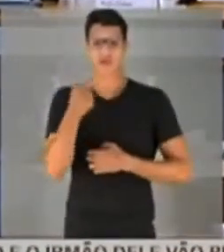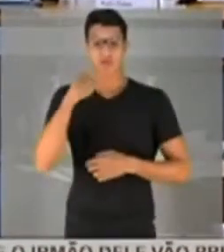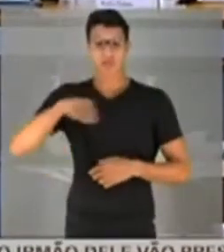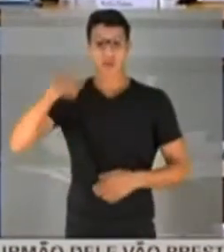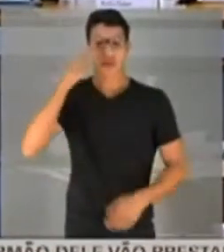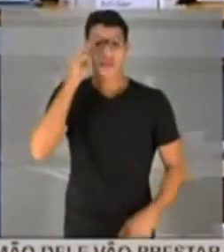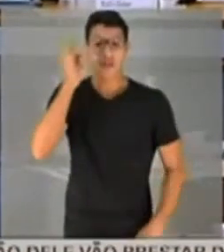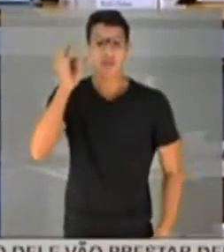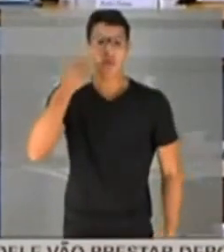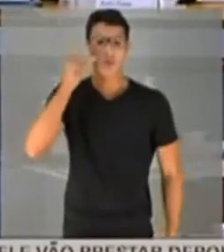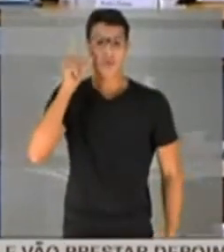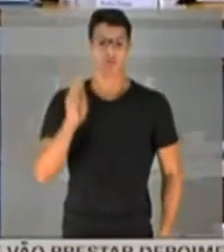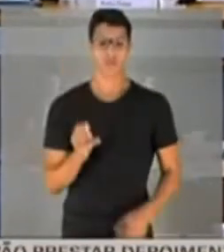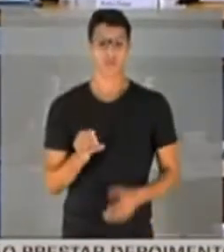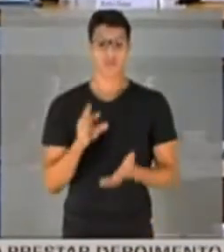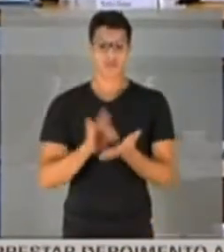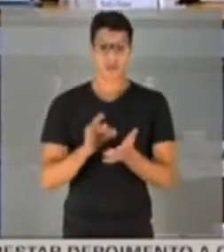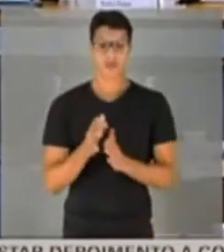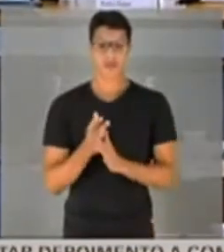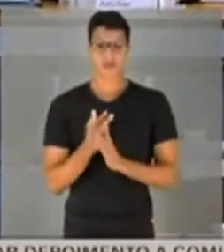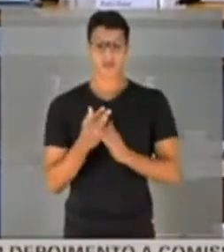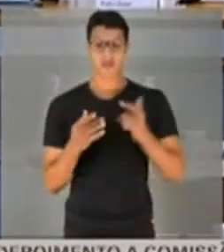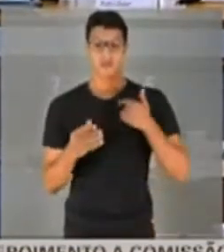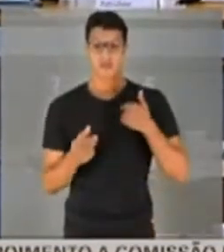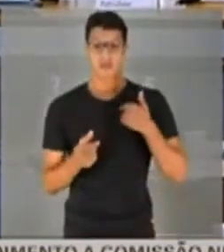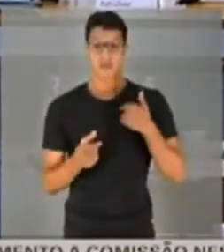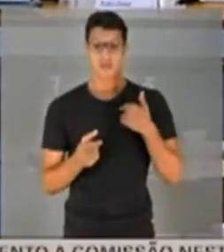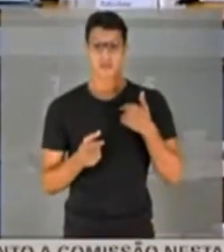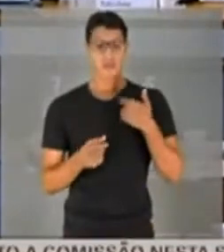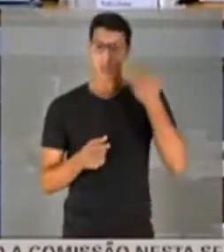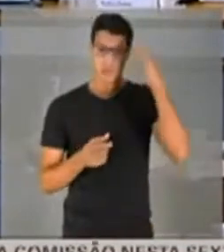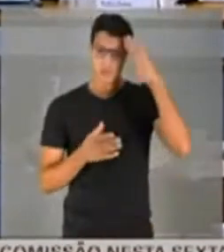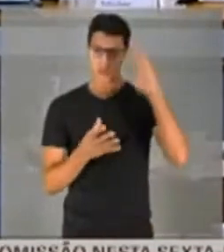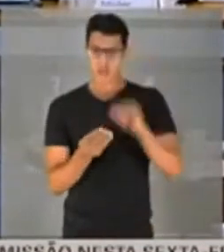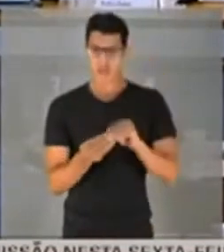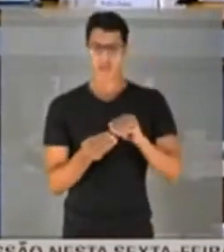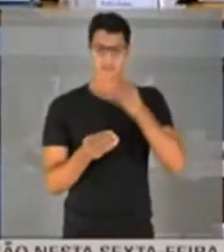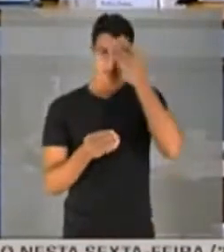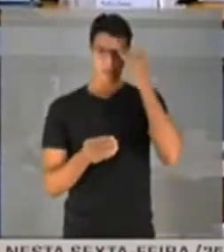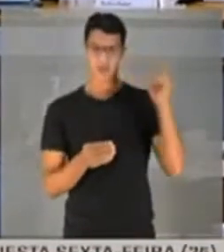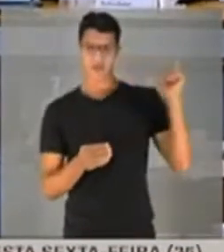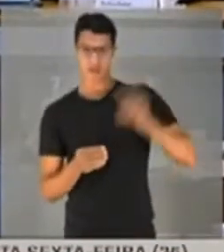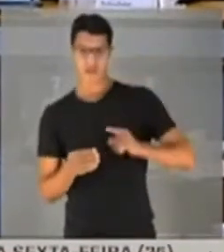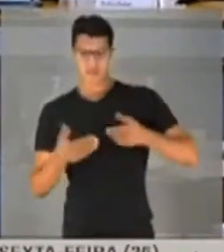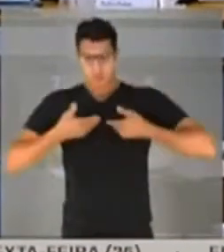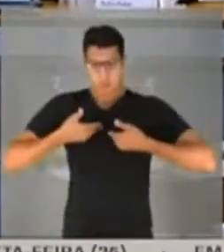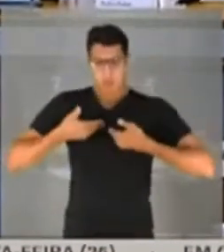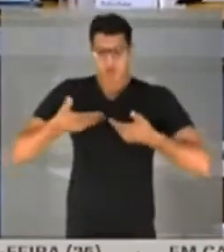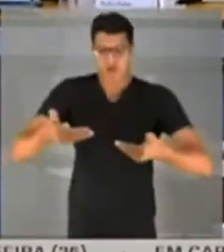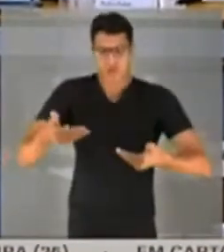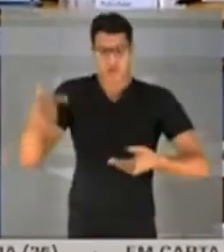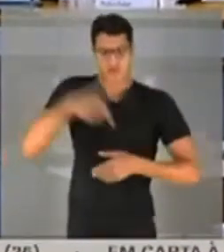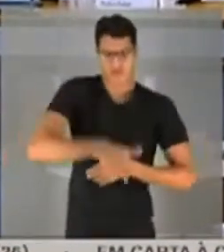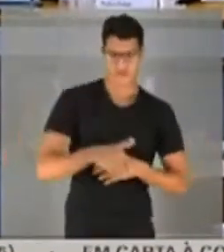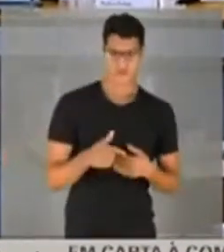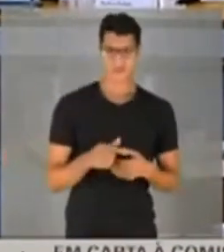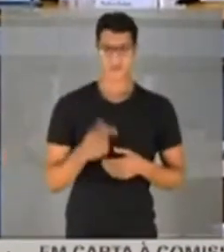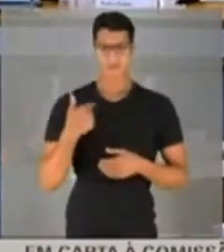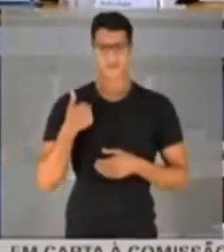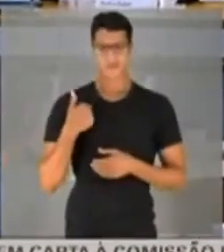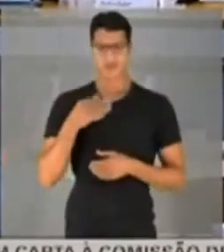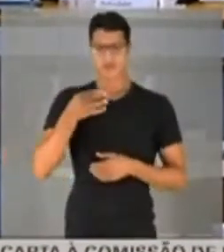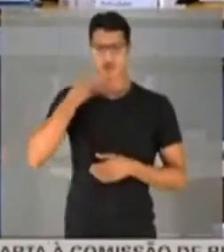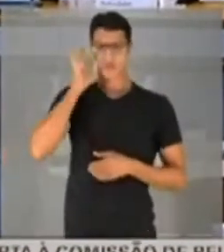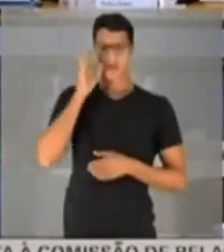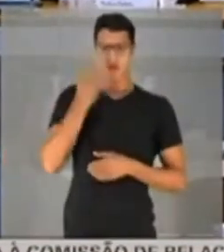você é testemunha. Não é verdade? Eu estava até, eu não entendi, a pessoa veio aqui e se convidou para vir. Eu fui